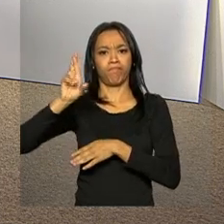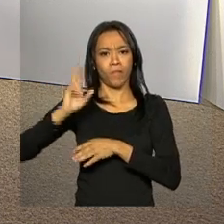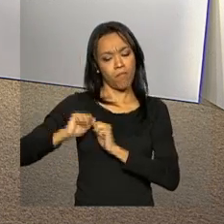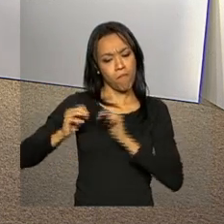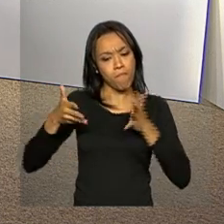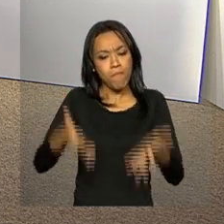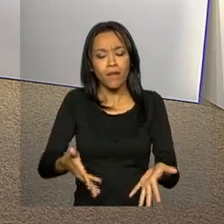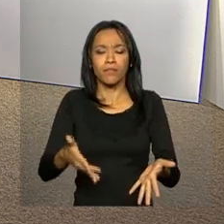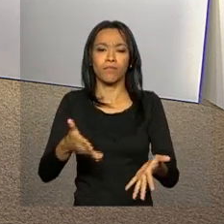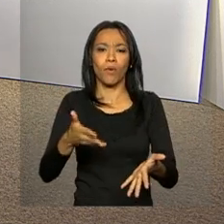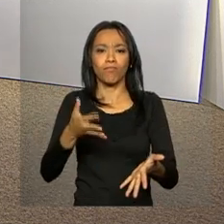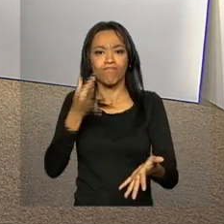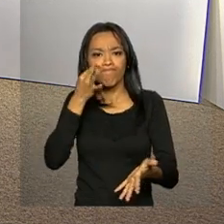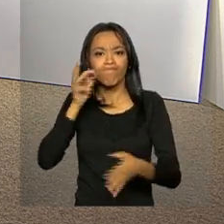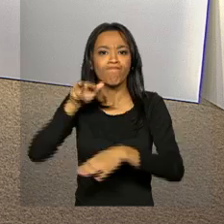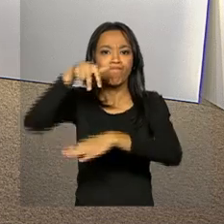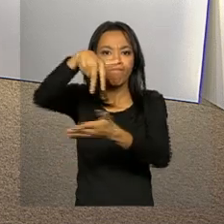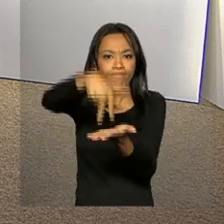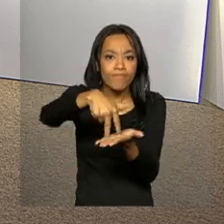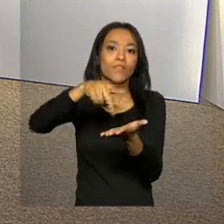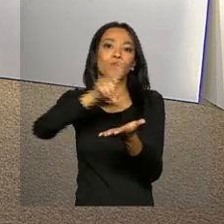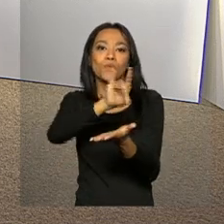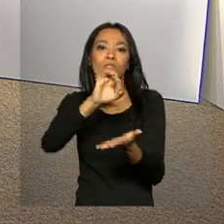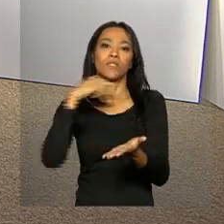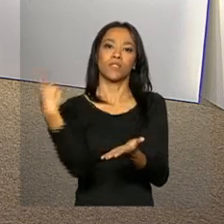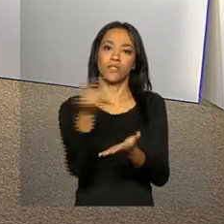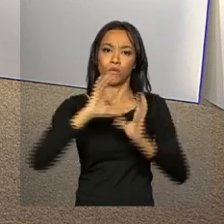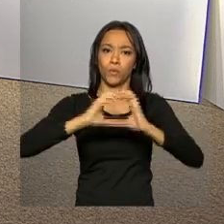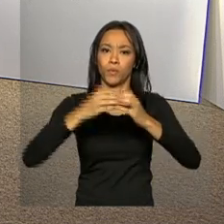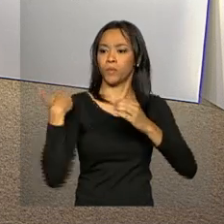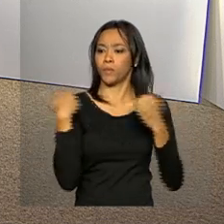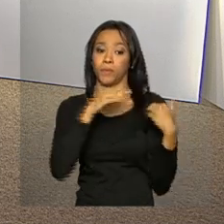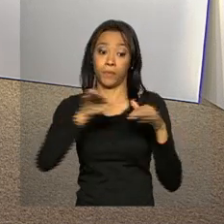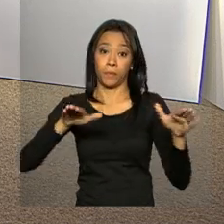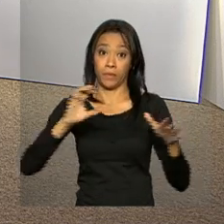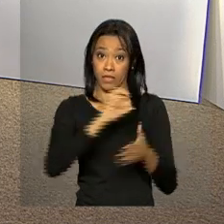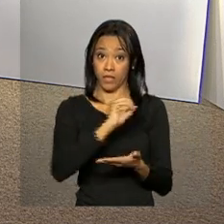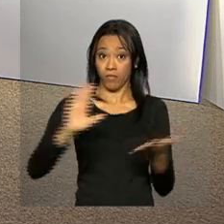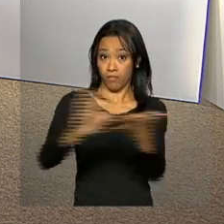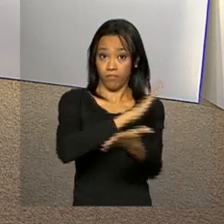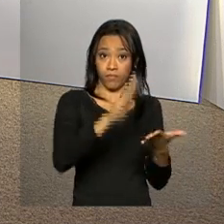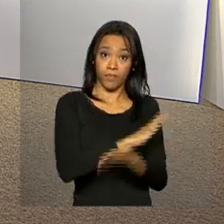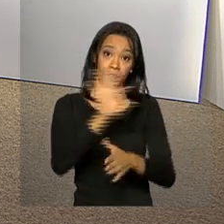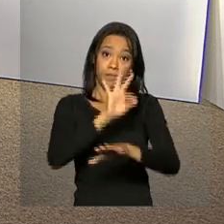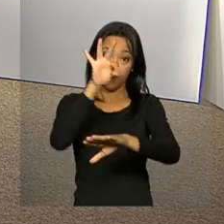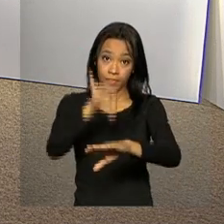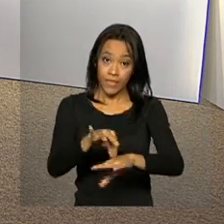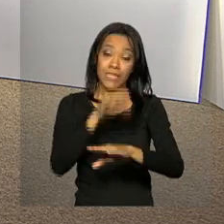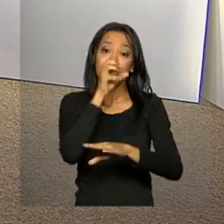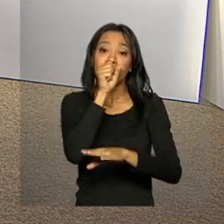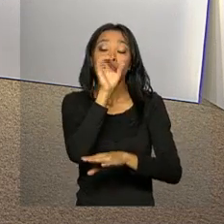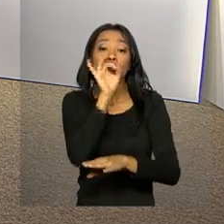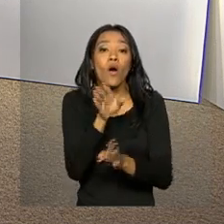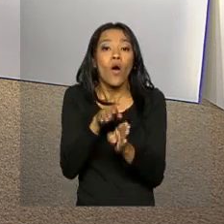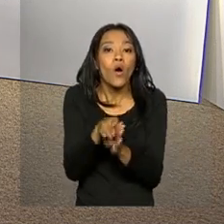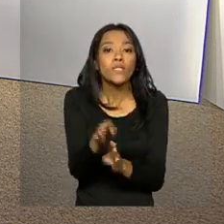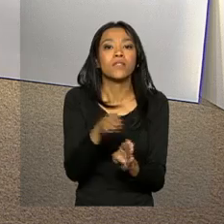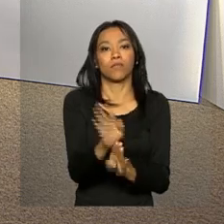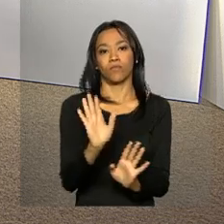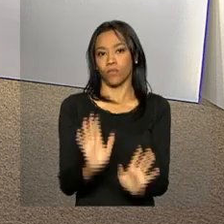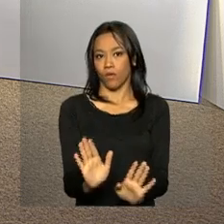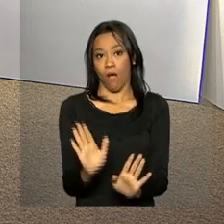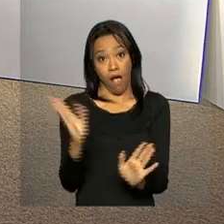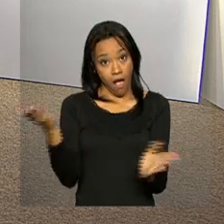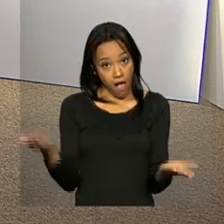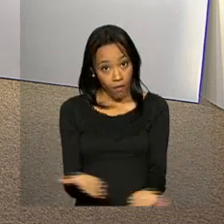participou pessoalmente das ações do Dia Nacional de Mobilização Zika Zero. No sábado, o trabalho foi de orientação. Agora